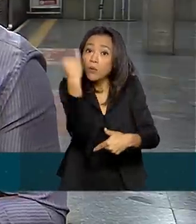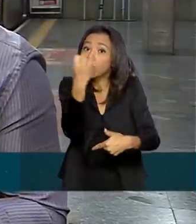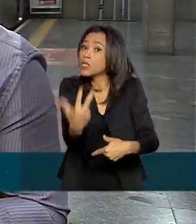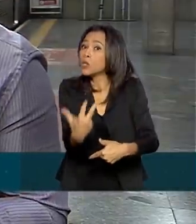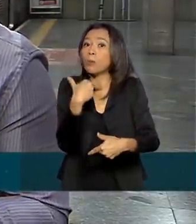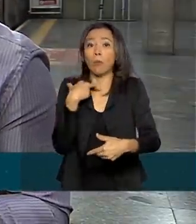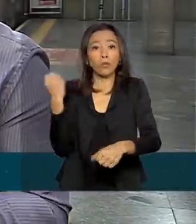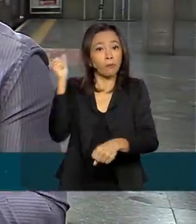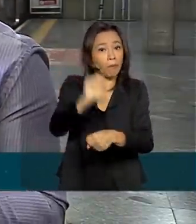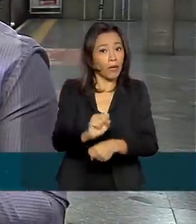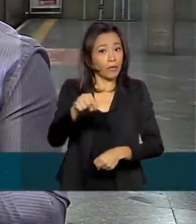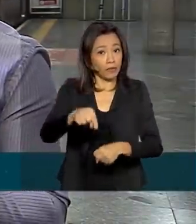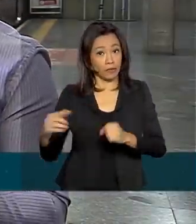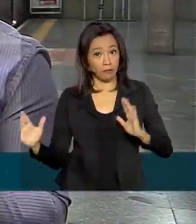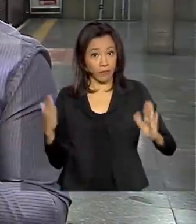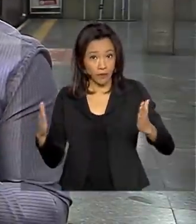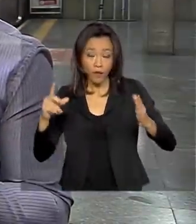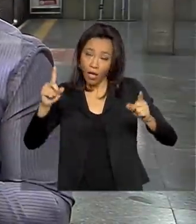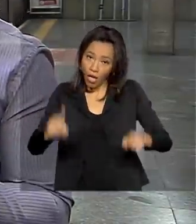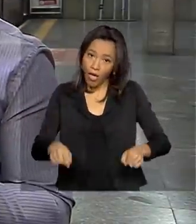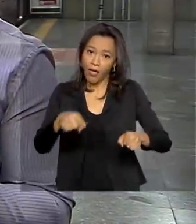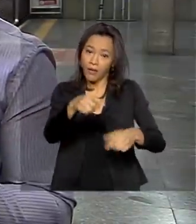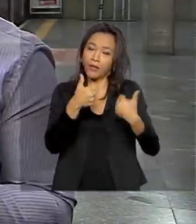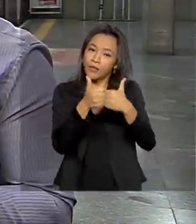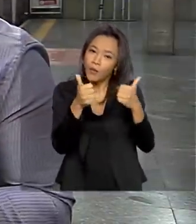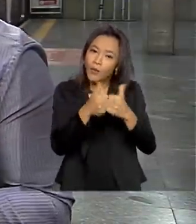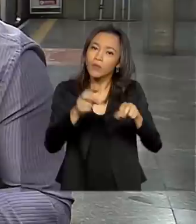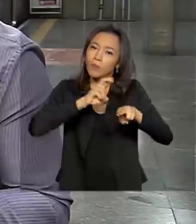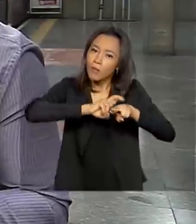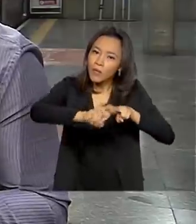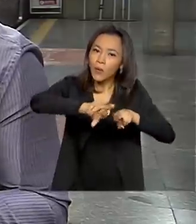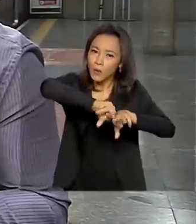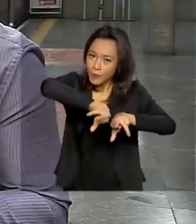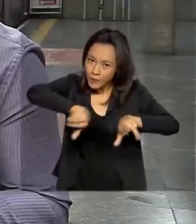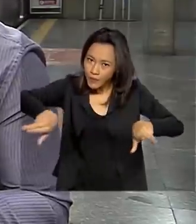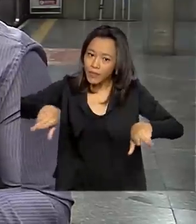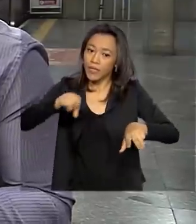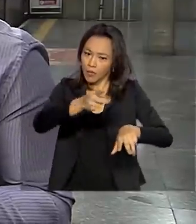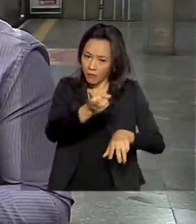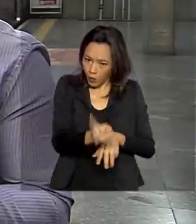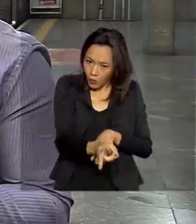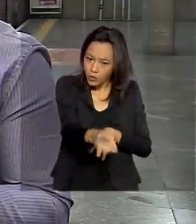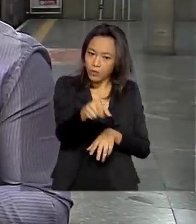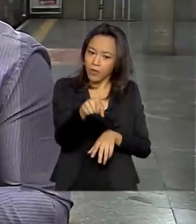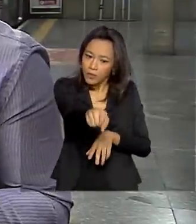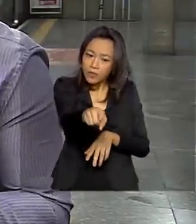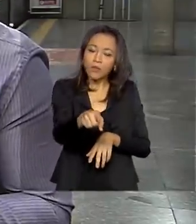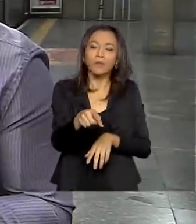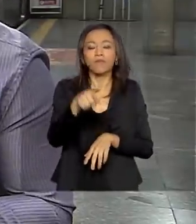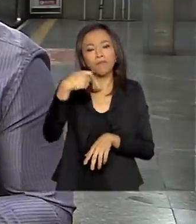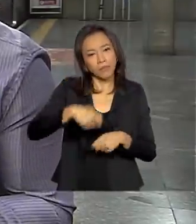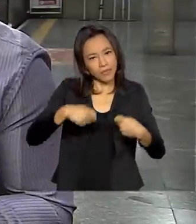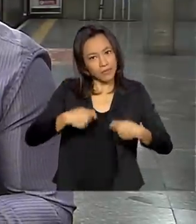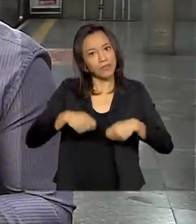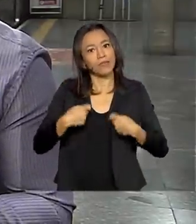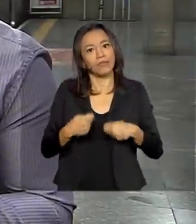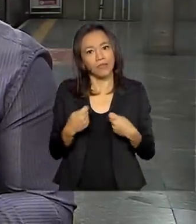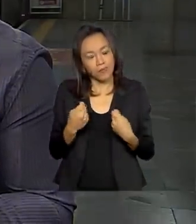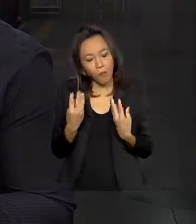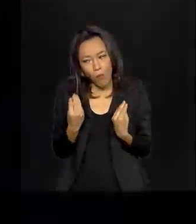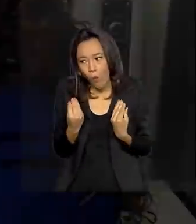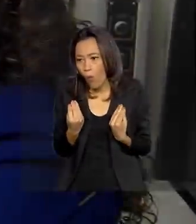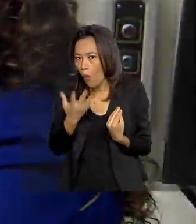uma pandemia, é o transporte público. E para manter isso tudo em funcionamento, é preciso muita gente